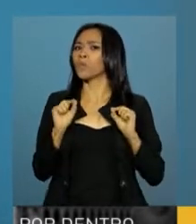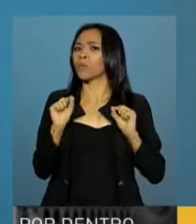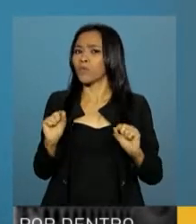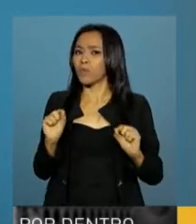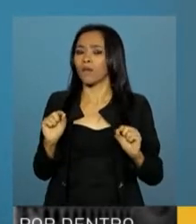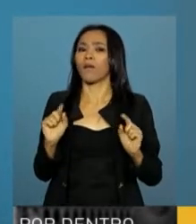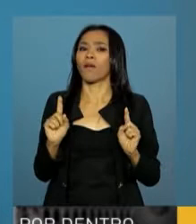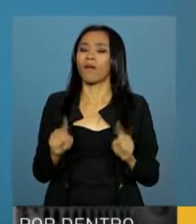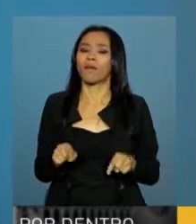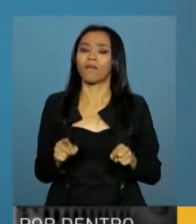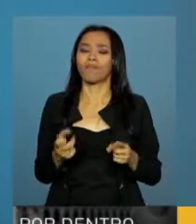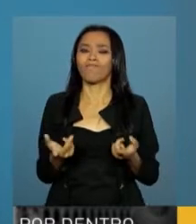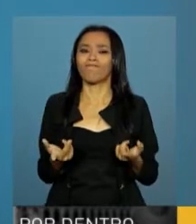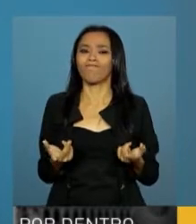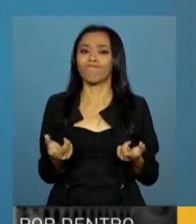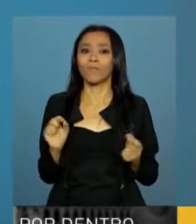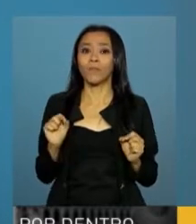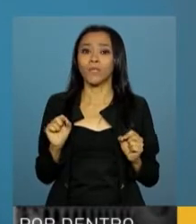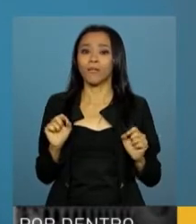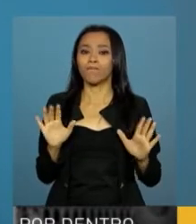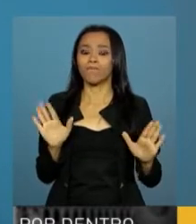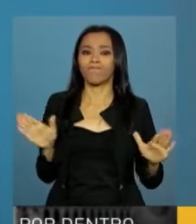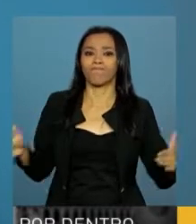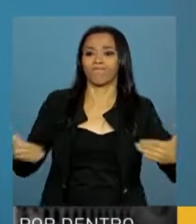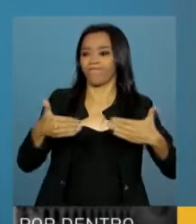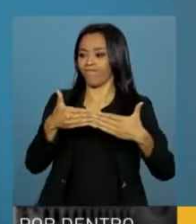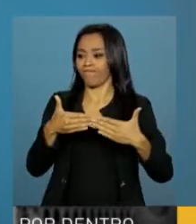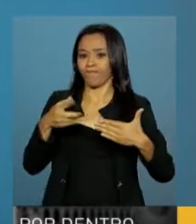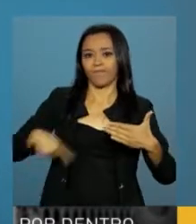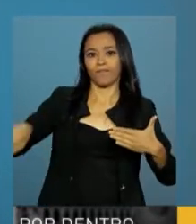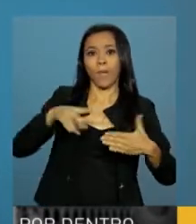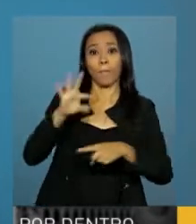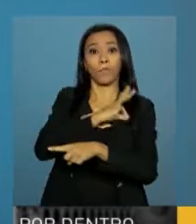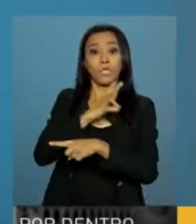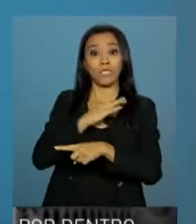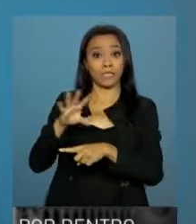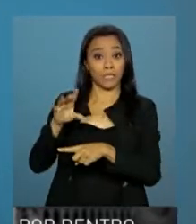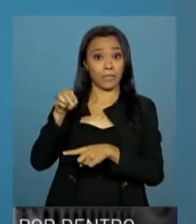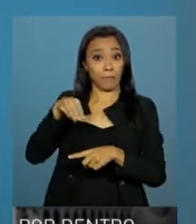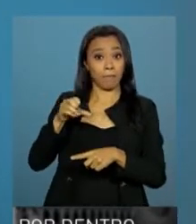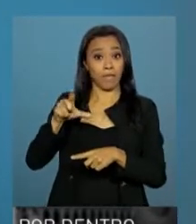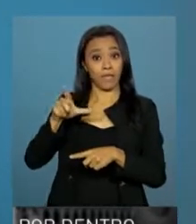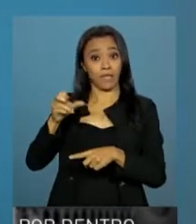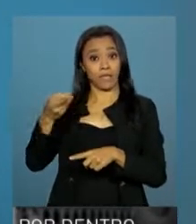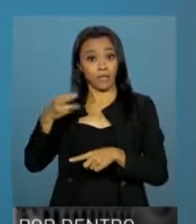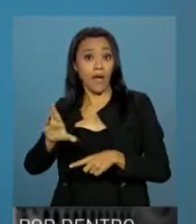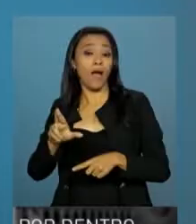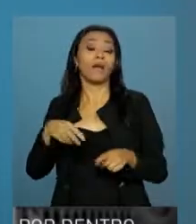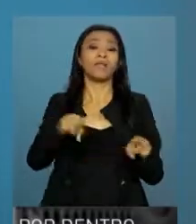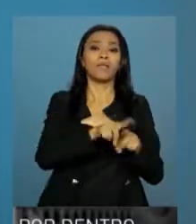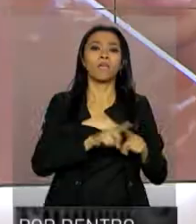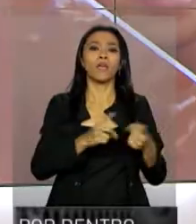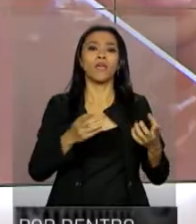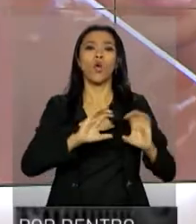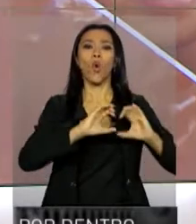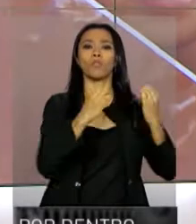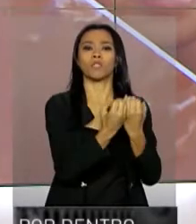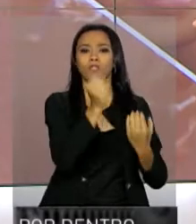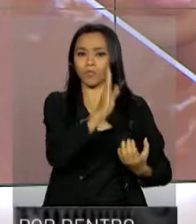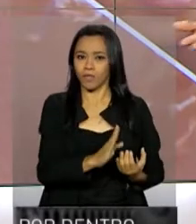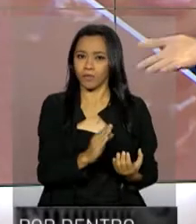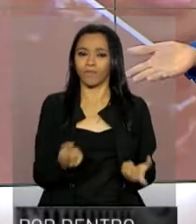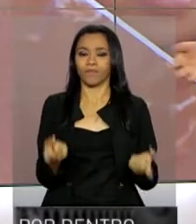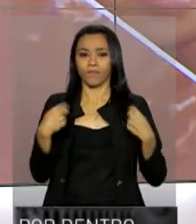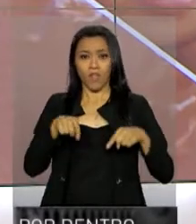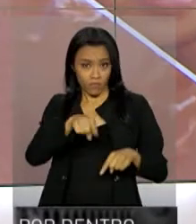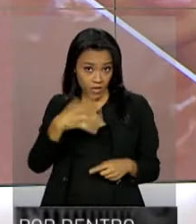a mediação entre as polícias militares e as diversas comunidades do Brasil. E